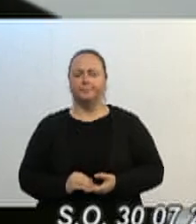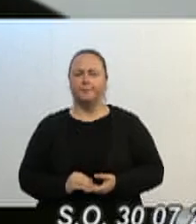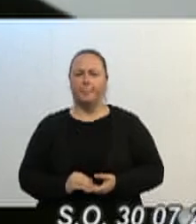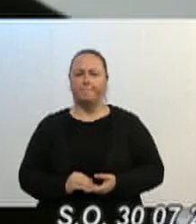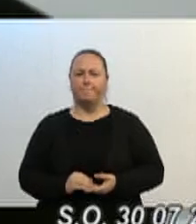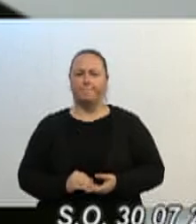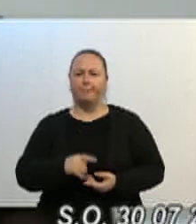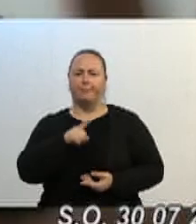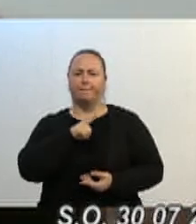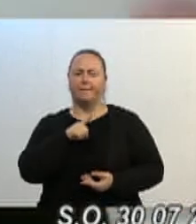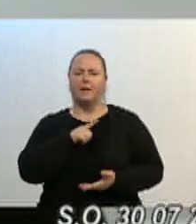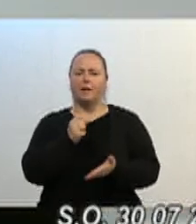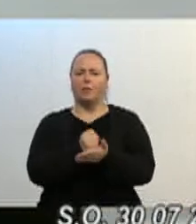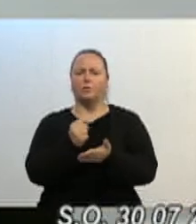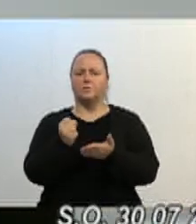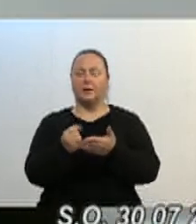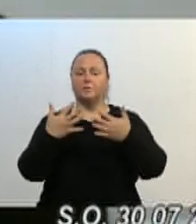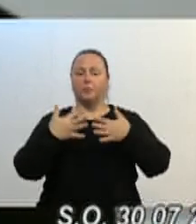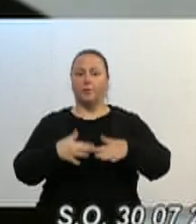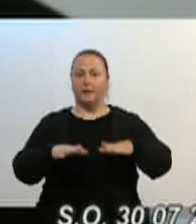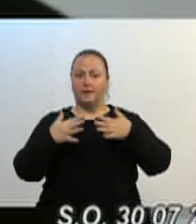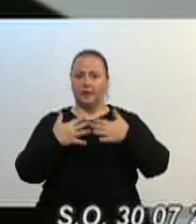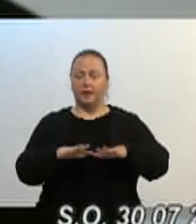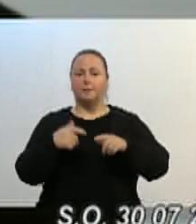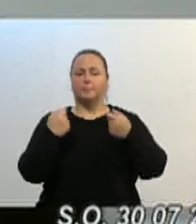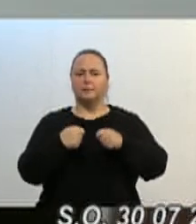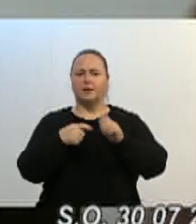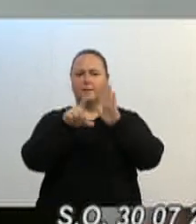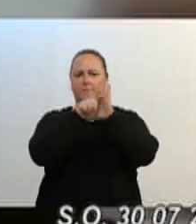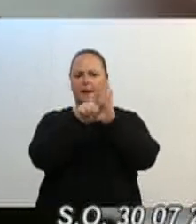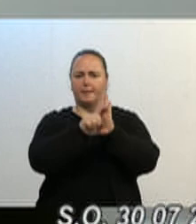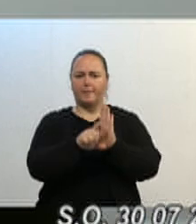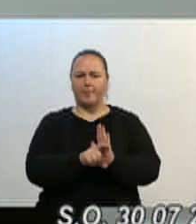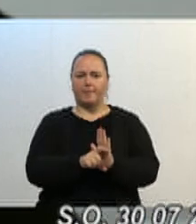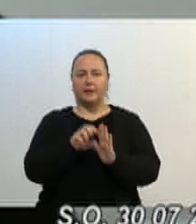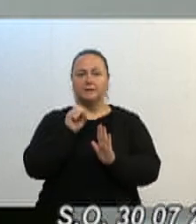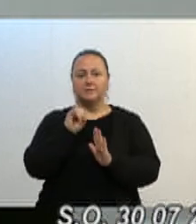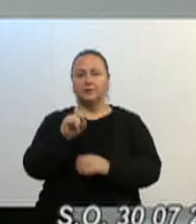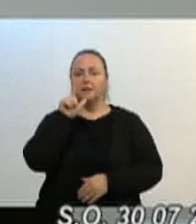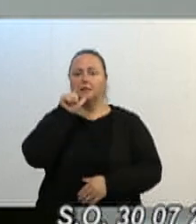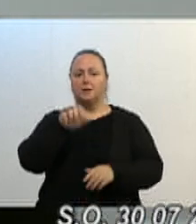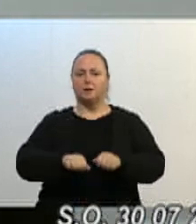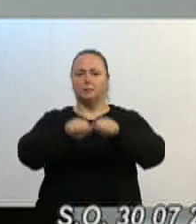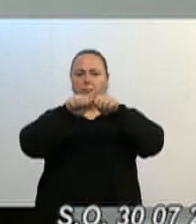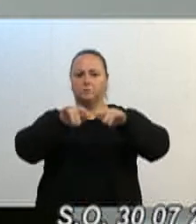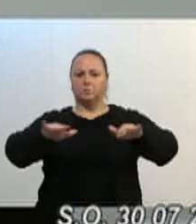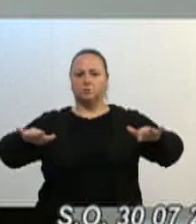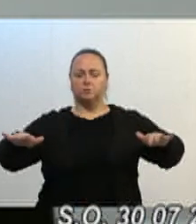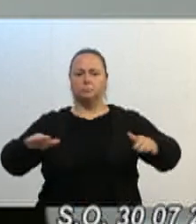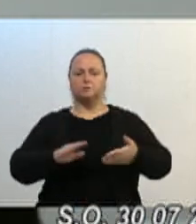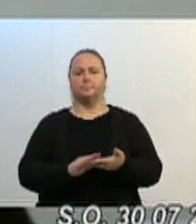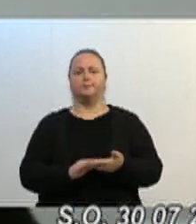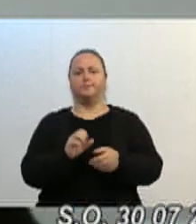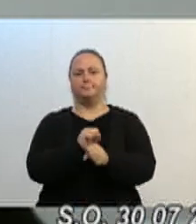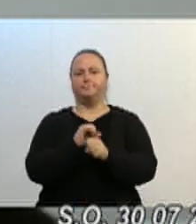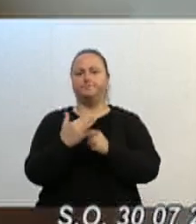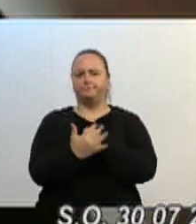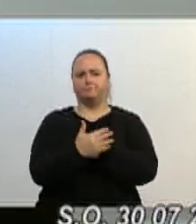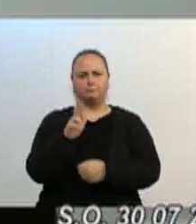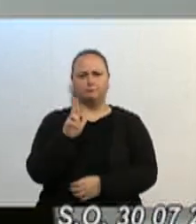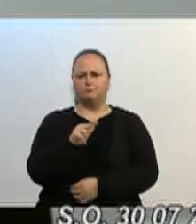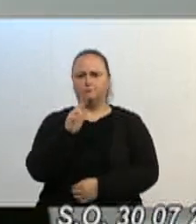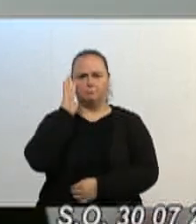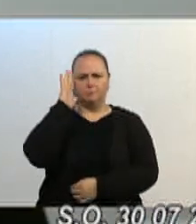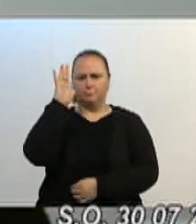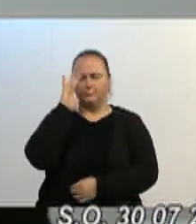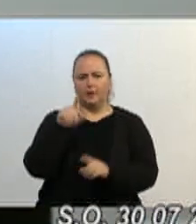esse reequilíbrio ali, deveria ter feito algumas causas, pensando em uma possível enchente, e que essa calamidade do Covid ninguém imaginava o ia acontecer. É possível